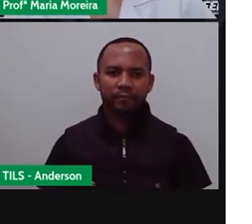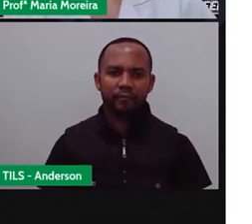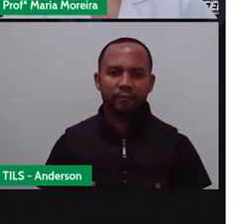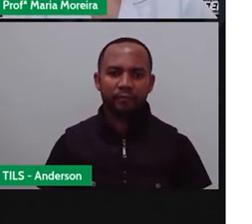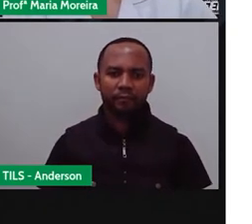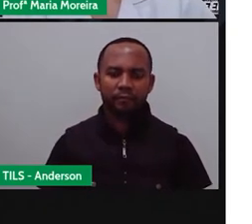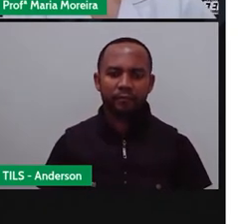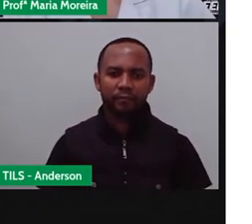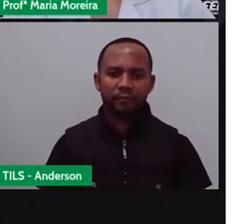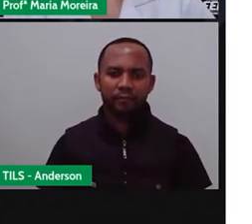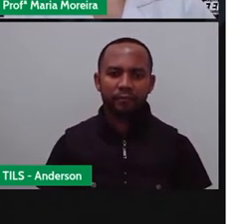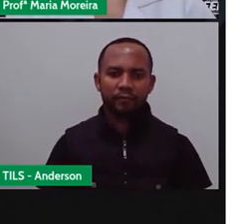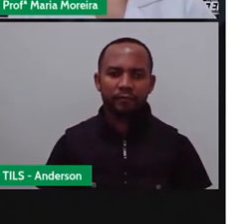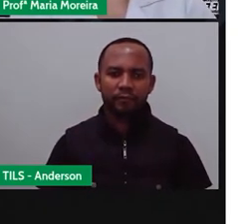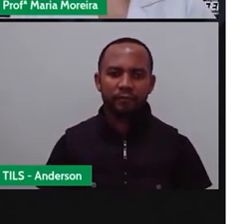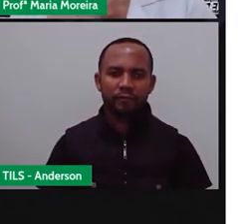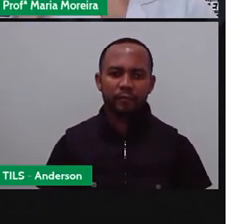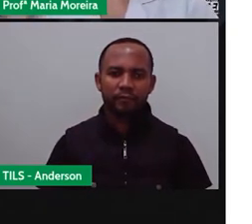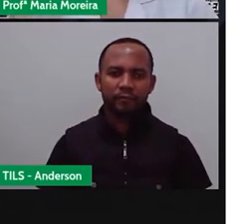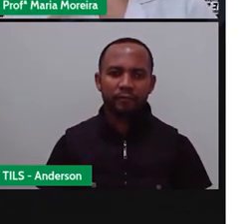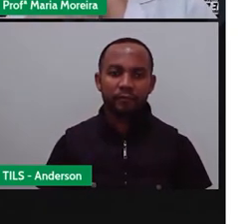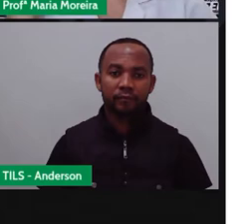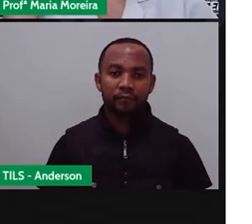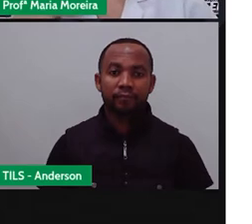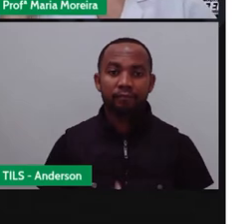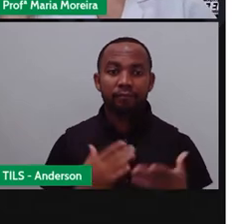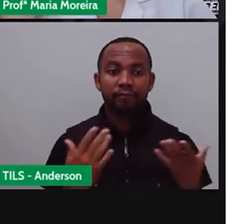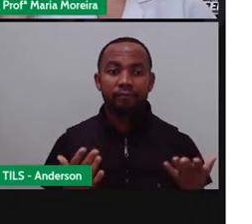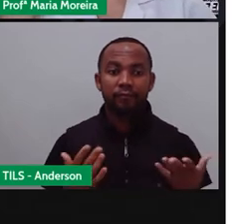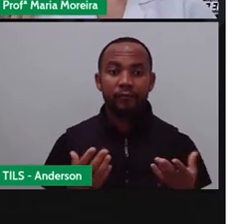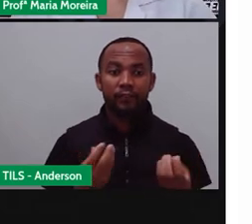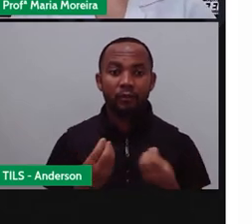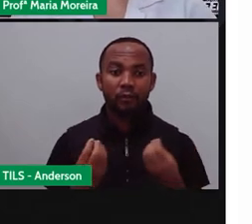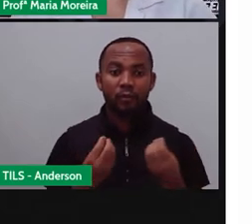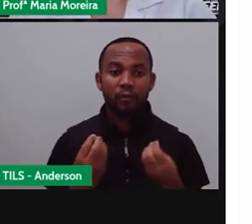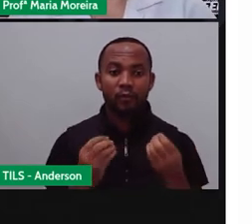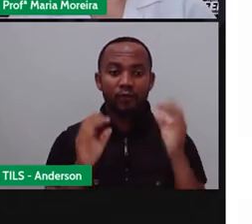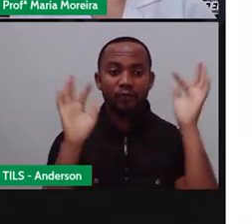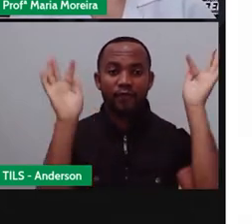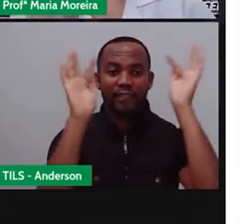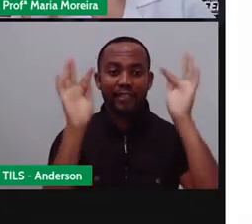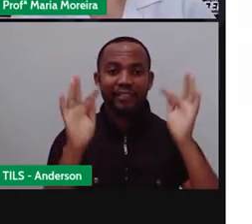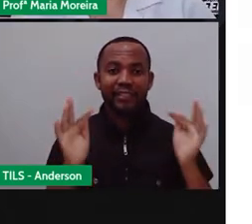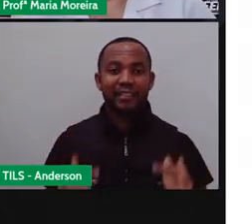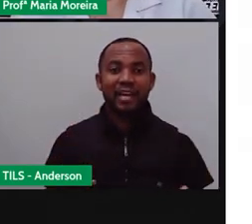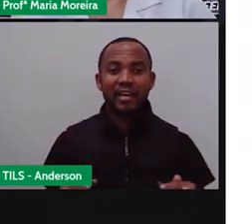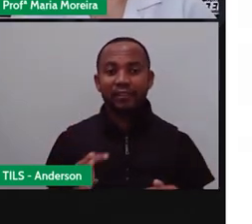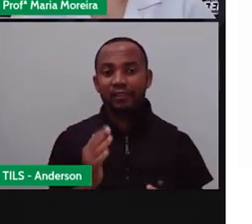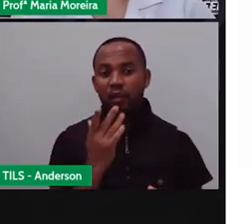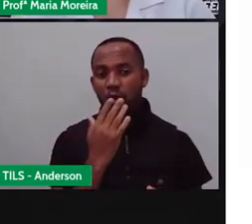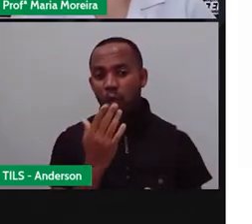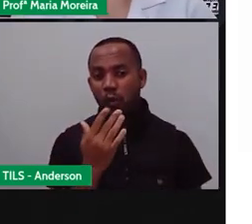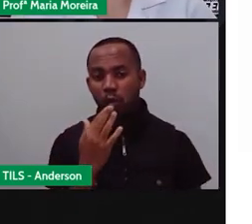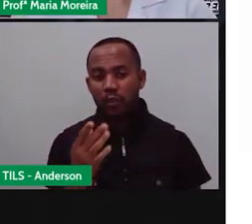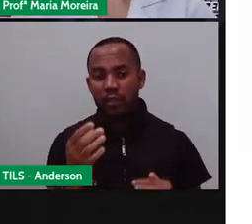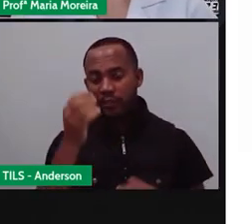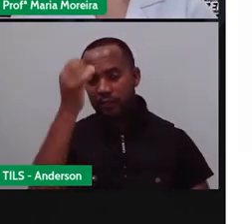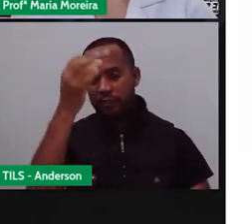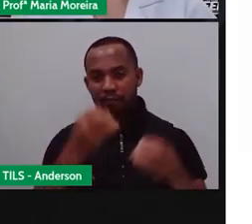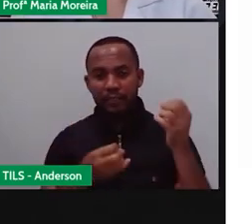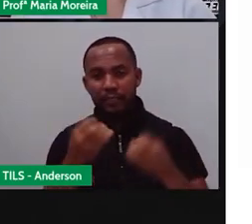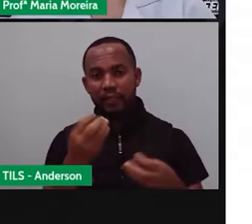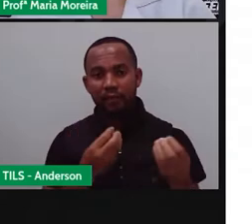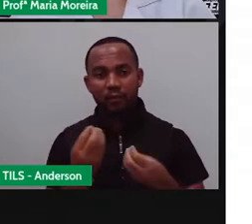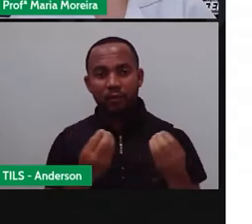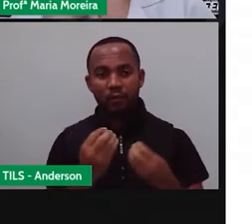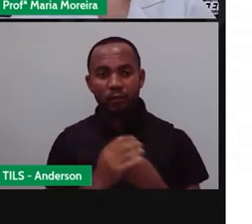Bom, e aí a gente falou sobre essa ideia de alegria, né, que as cores passam sobre esse desenho de Romero Brito. Mas,